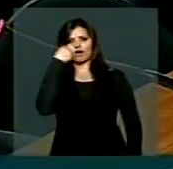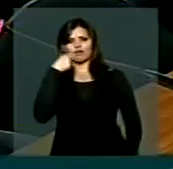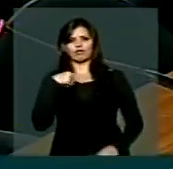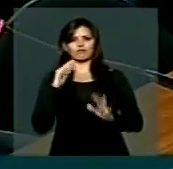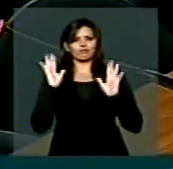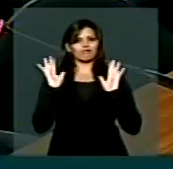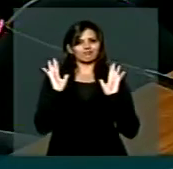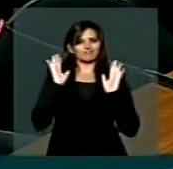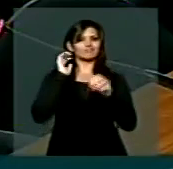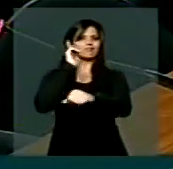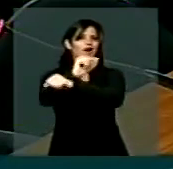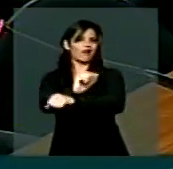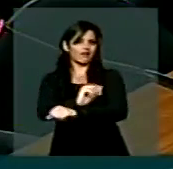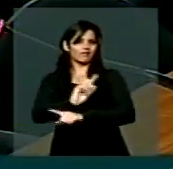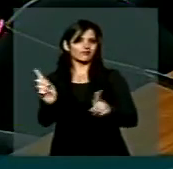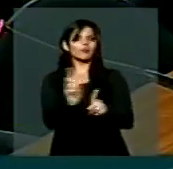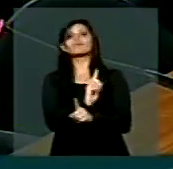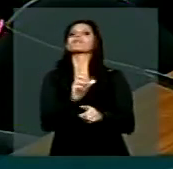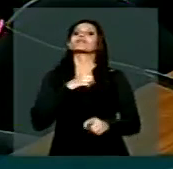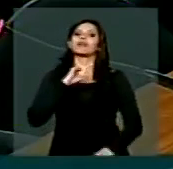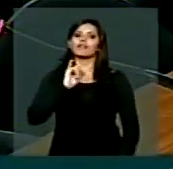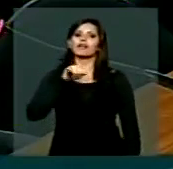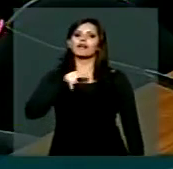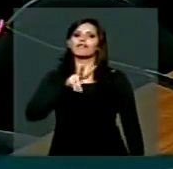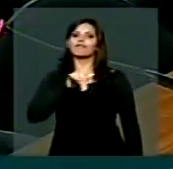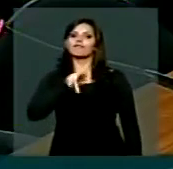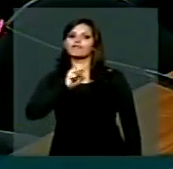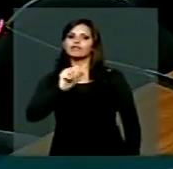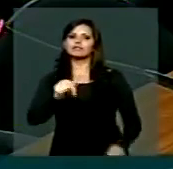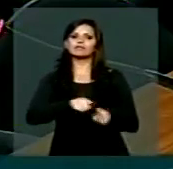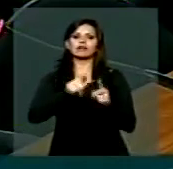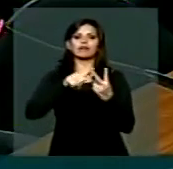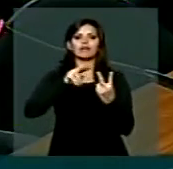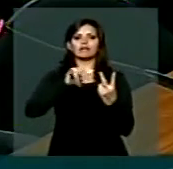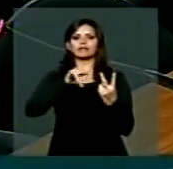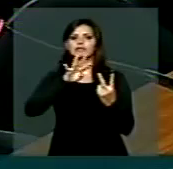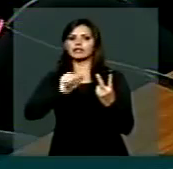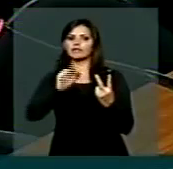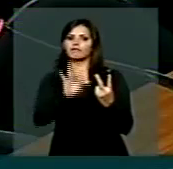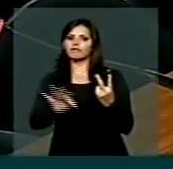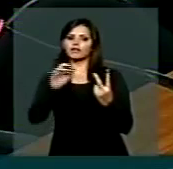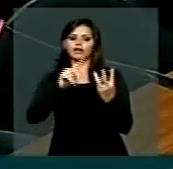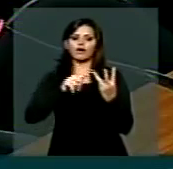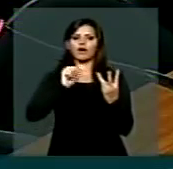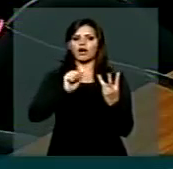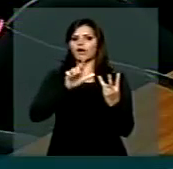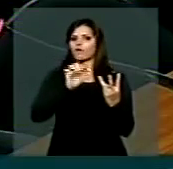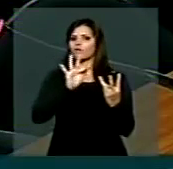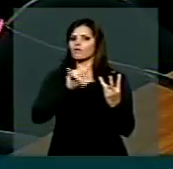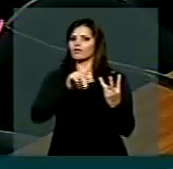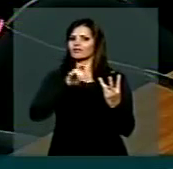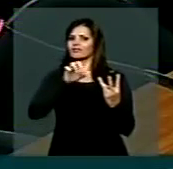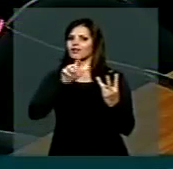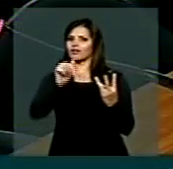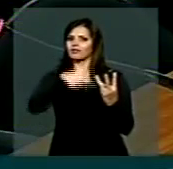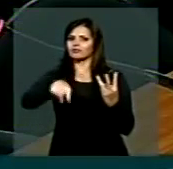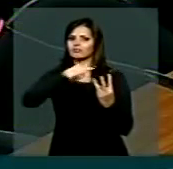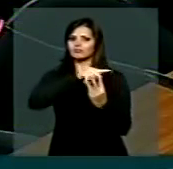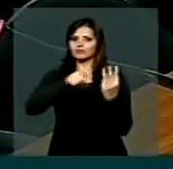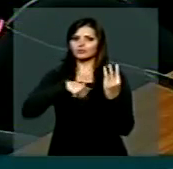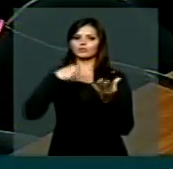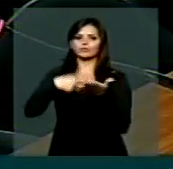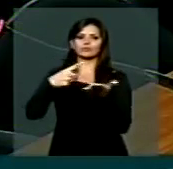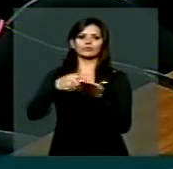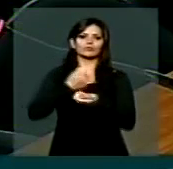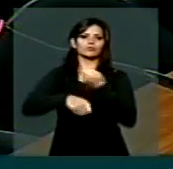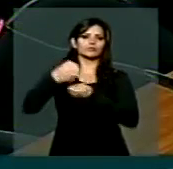que implica aí na visa, implica na Receita Federal, na alfândega e que nós estamos aí dispostos